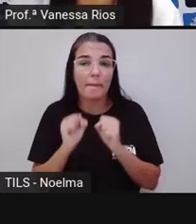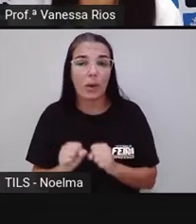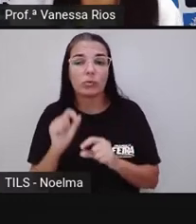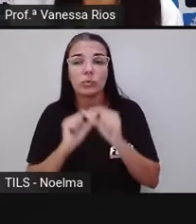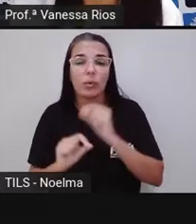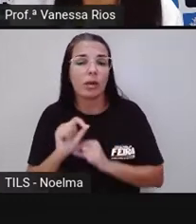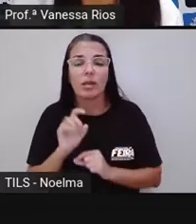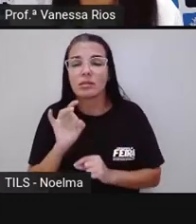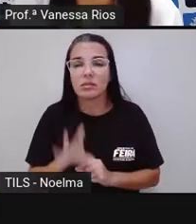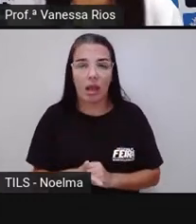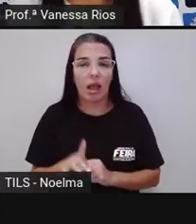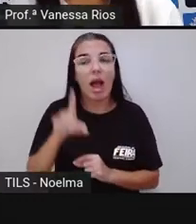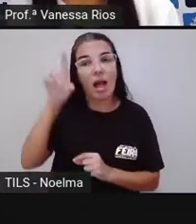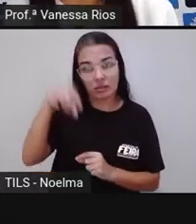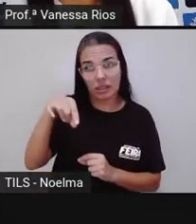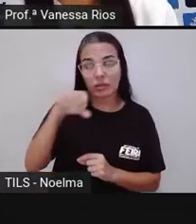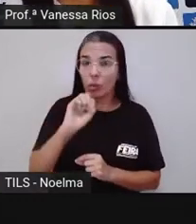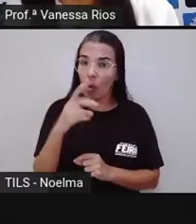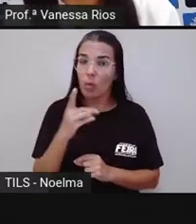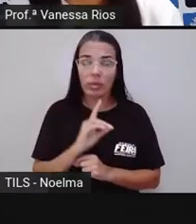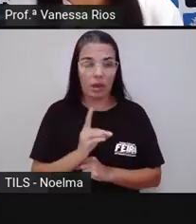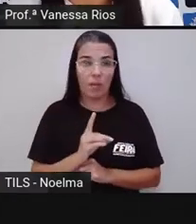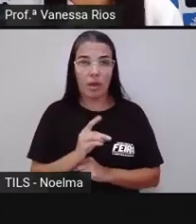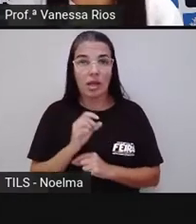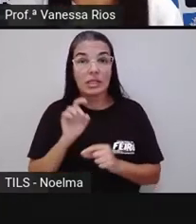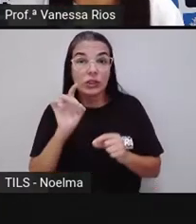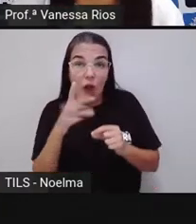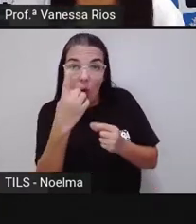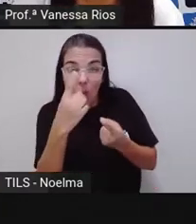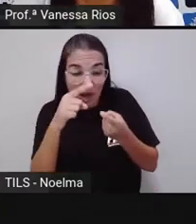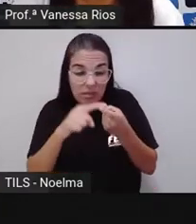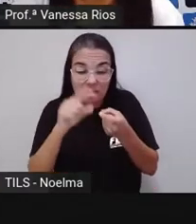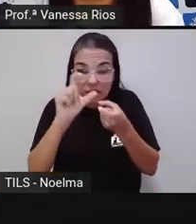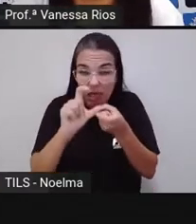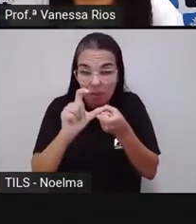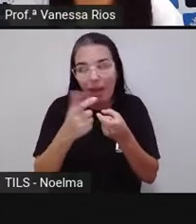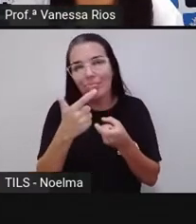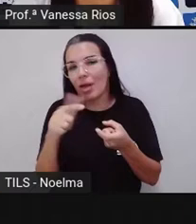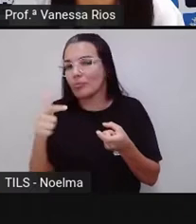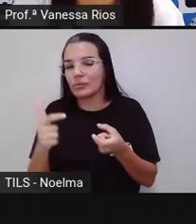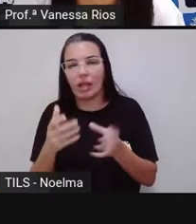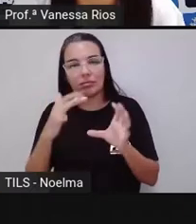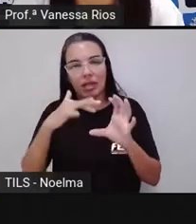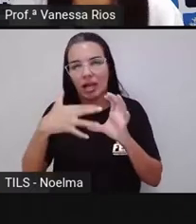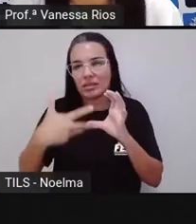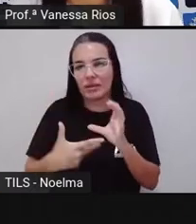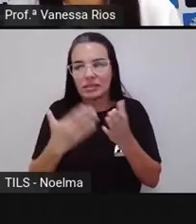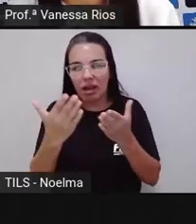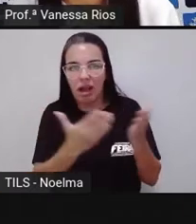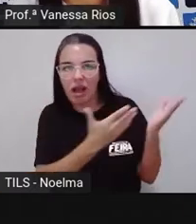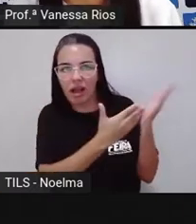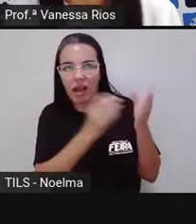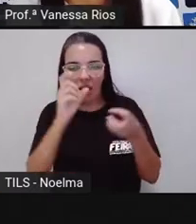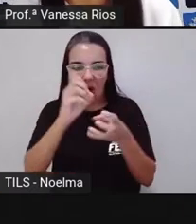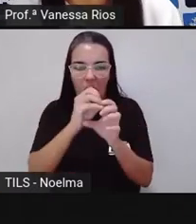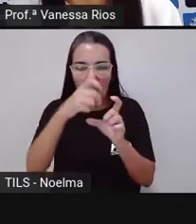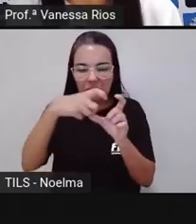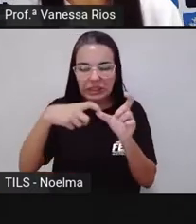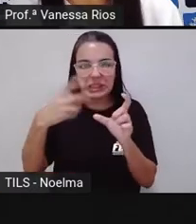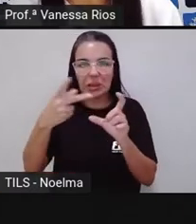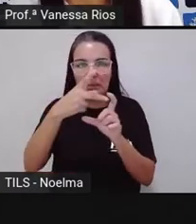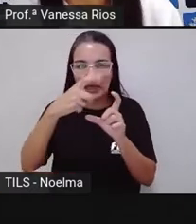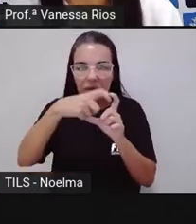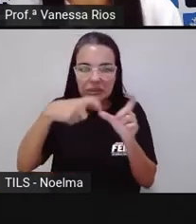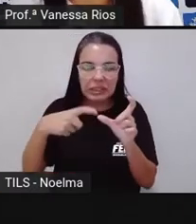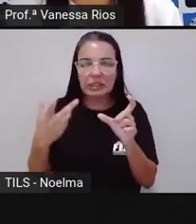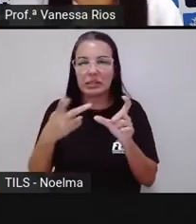Então, aí podem possuir acento ou não. Mas nós vamos passar por essa classificação, já que essa classificação em